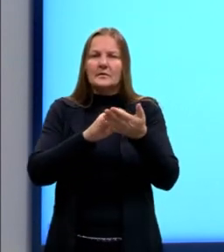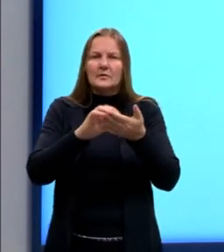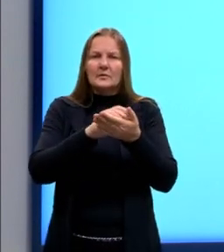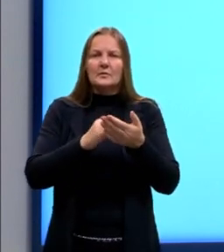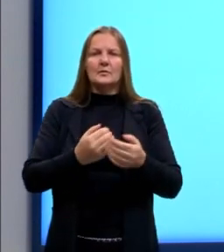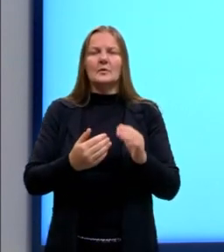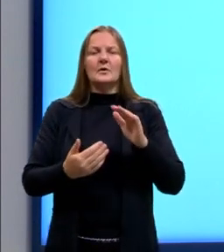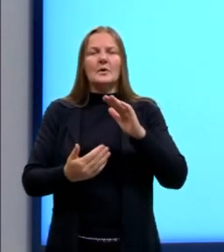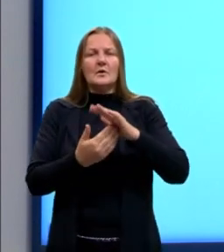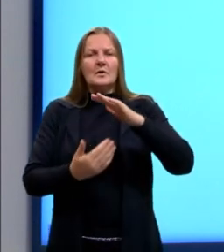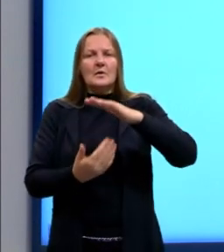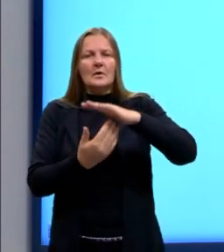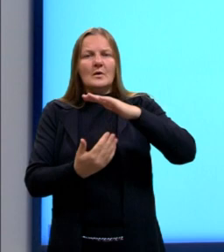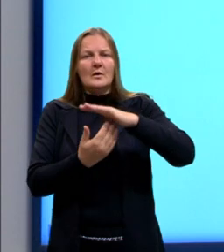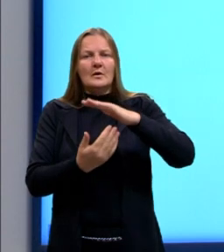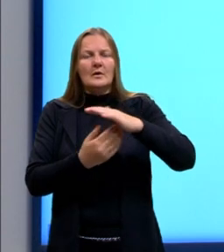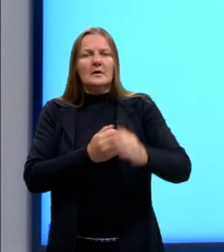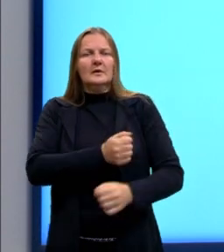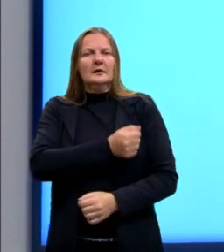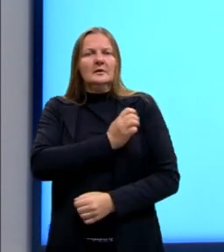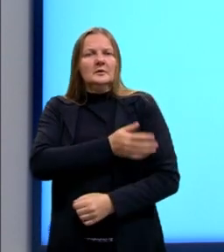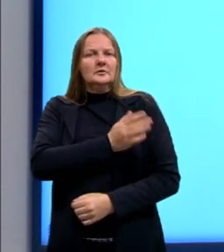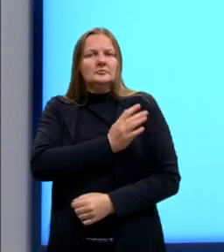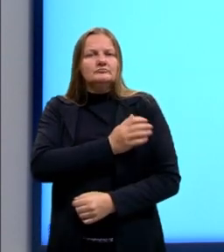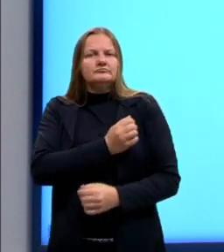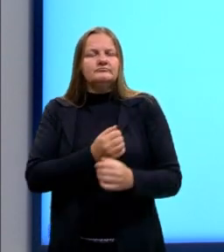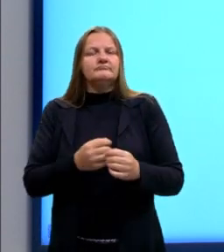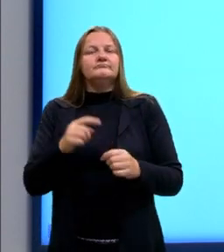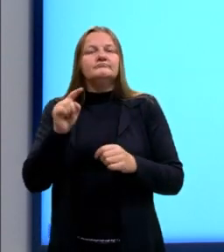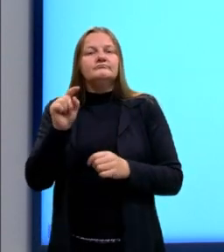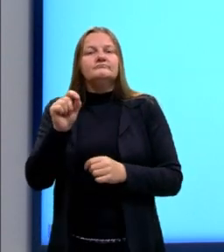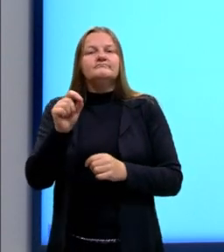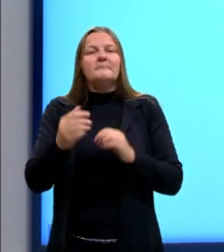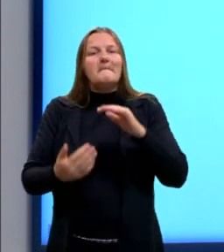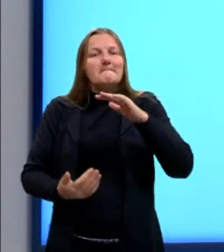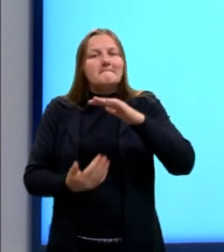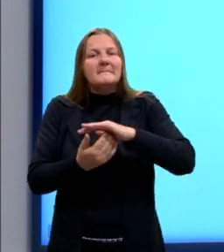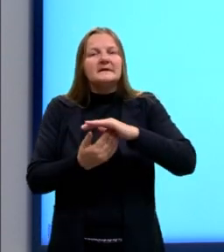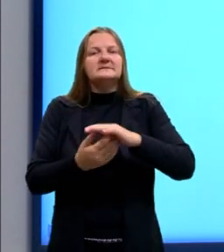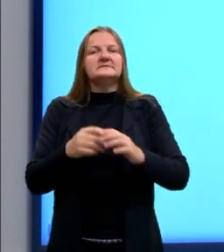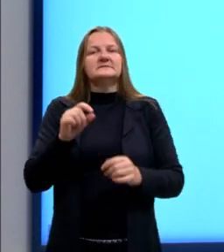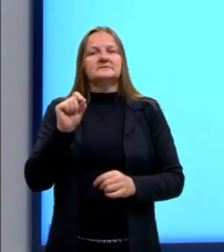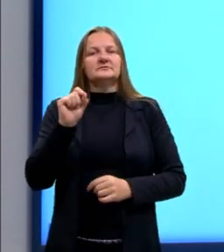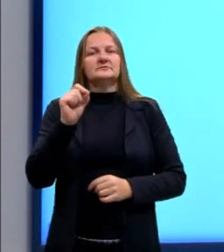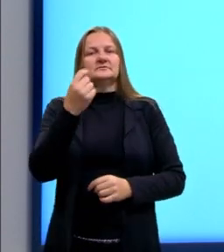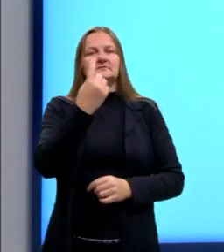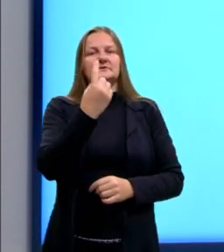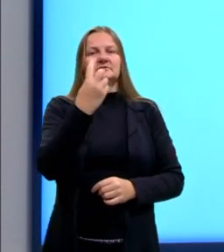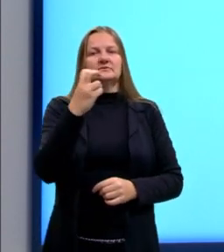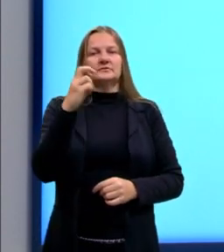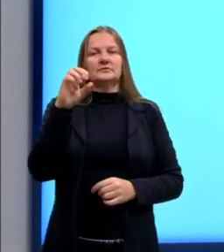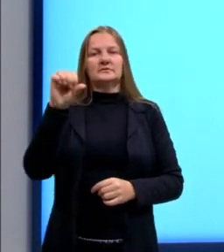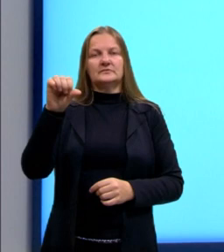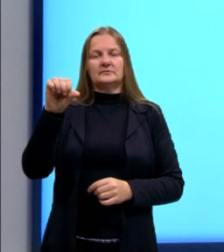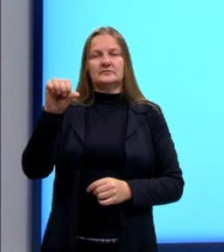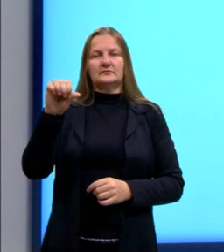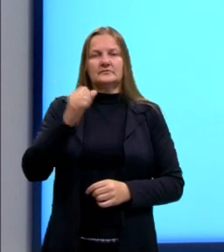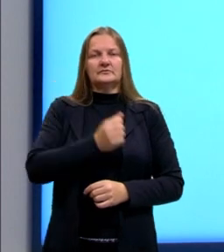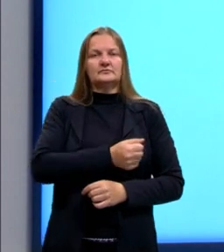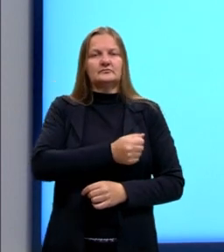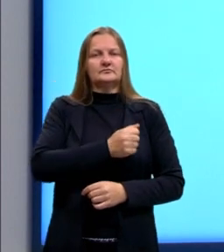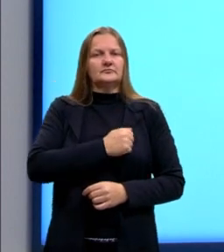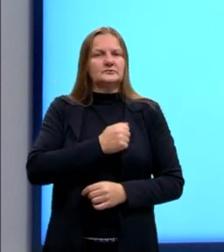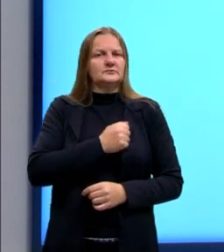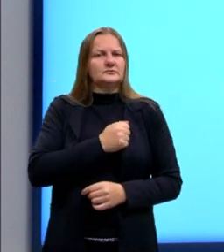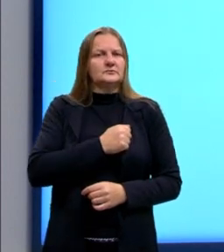frequência máxima. Então para este ciclista a frequência máxima é de 159 batimentos